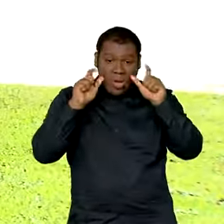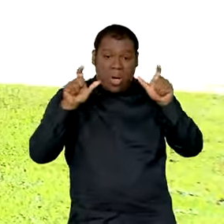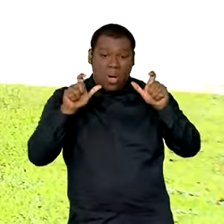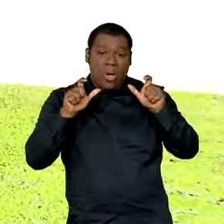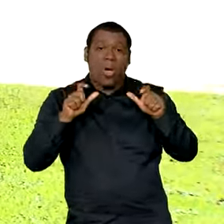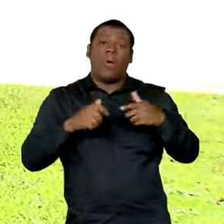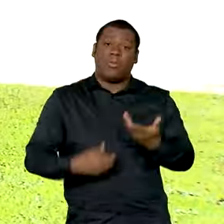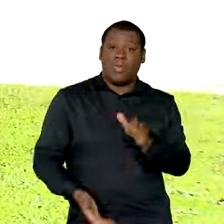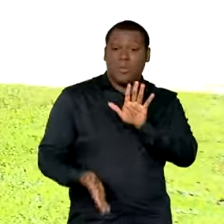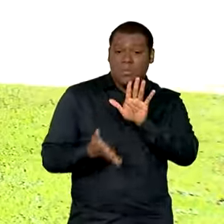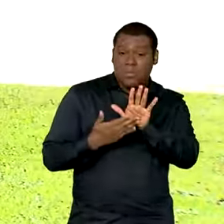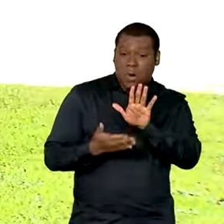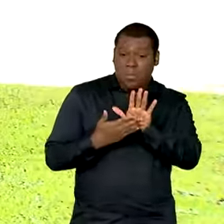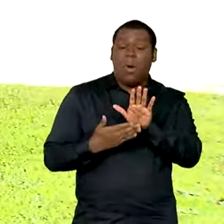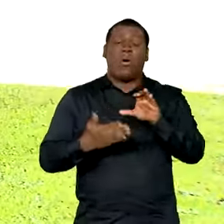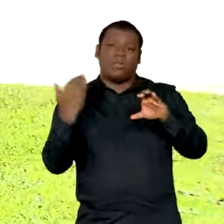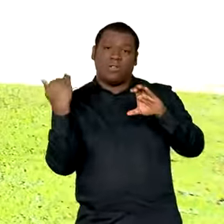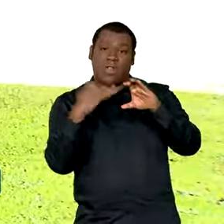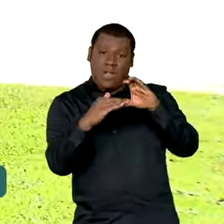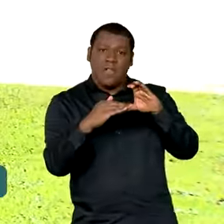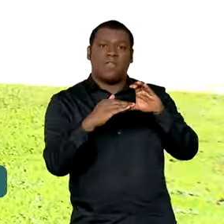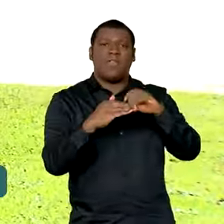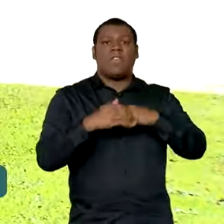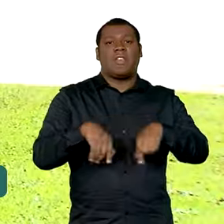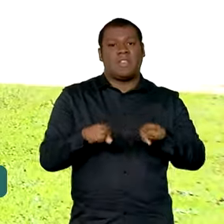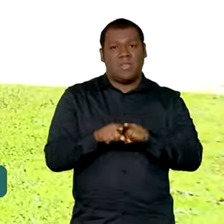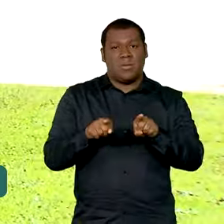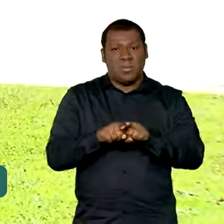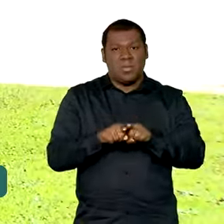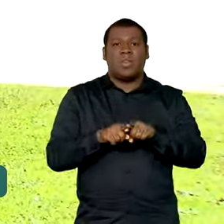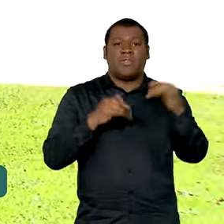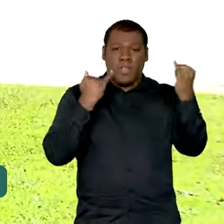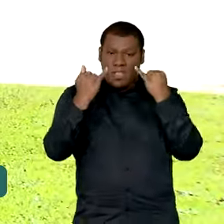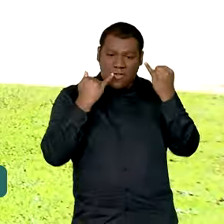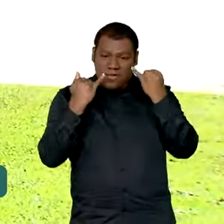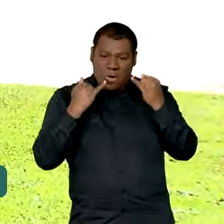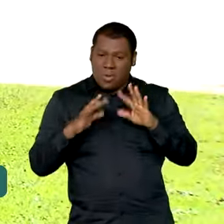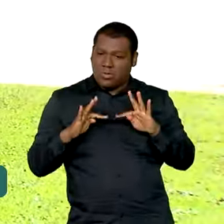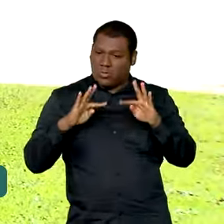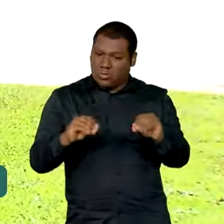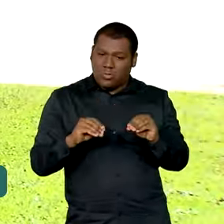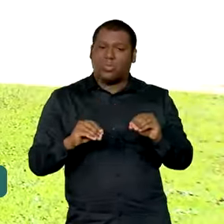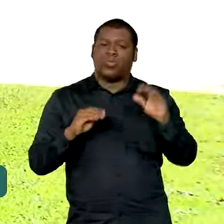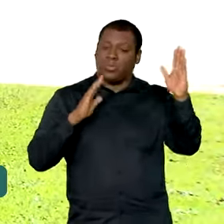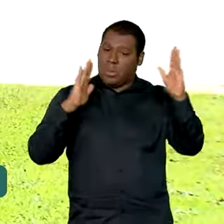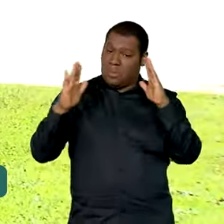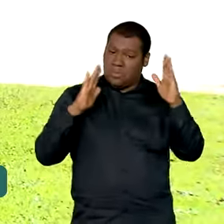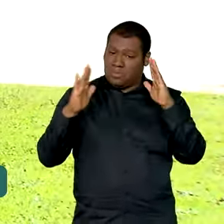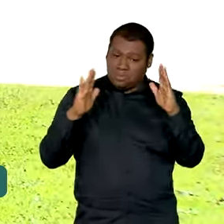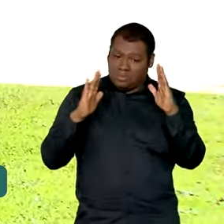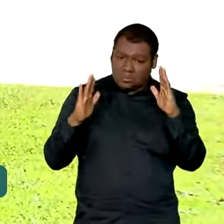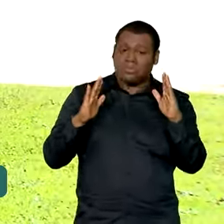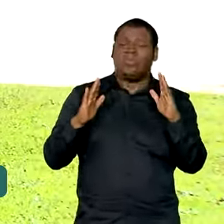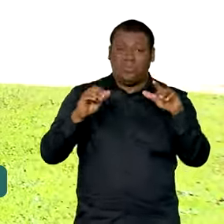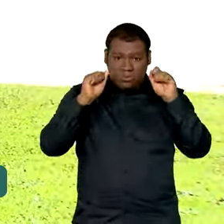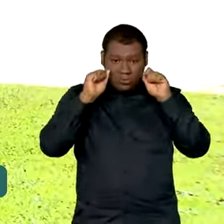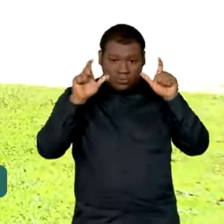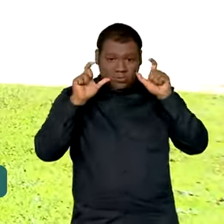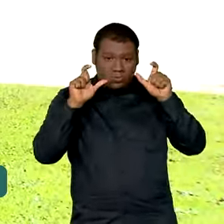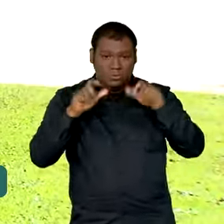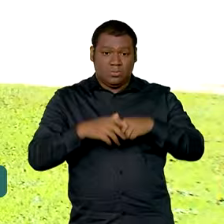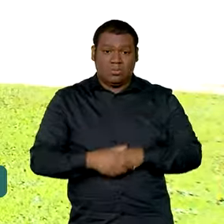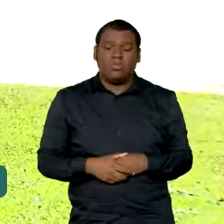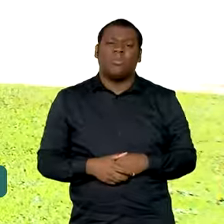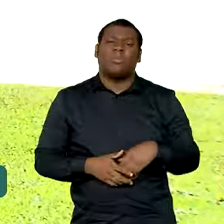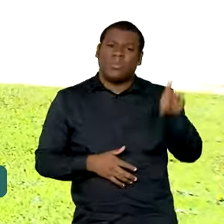concluir as propostas, enviar os documentos, enfim, cadastrar todas as informações dentro do prazo. E para isso, as datas são as seguintes. Para